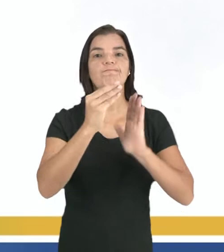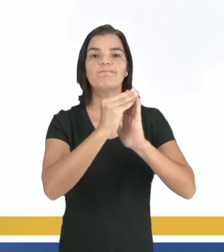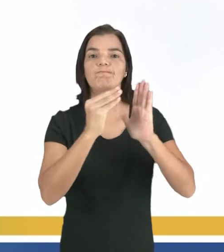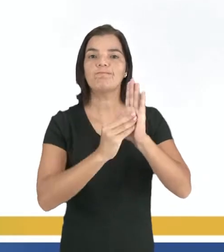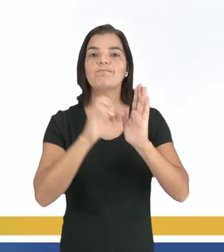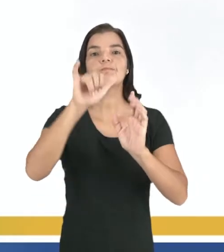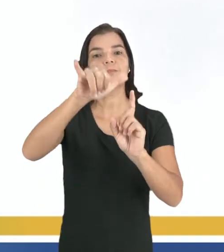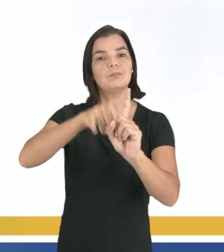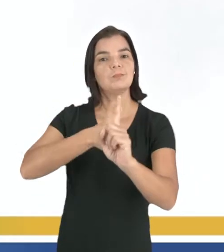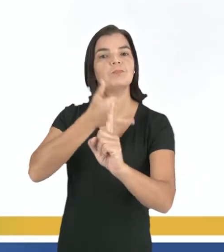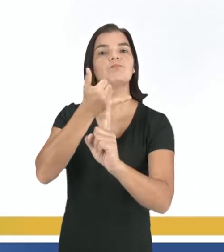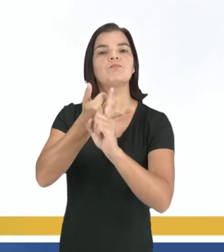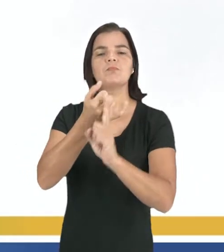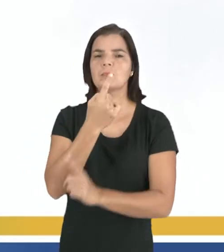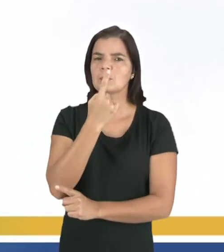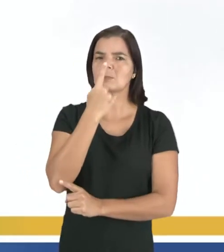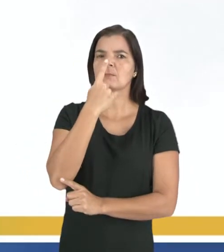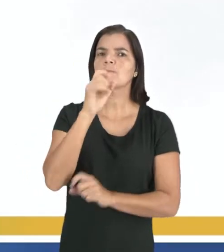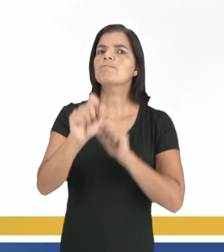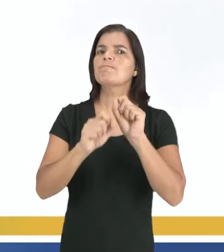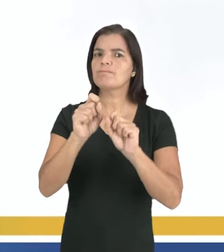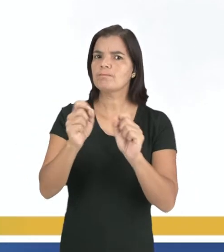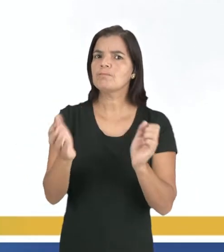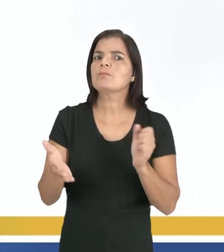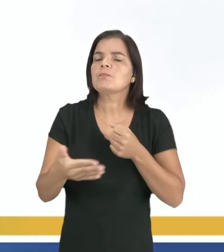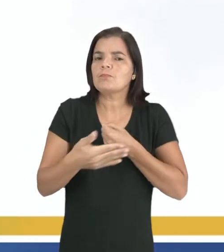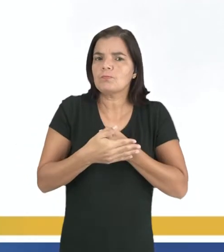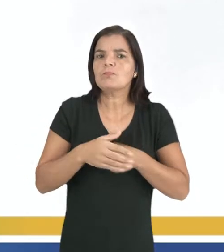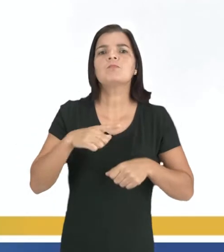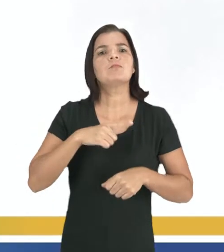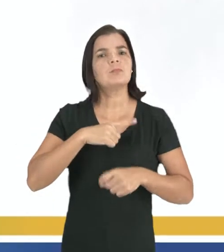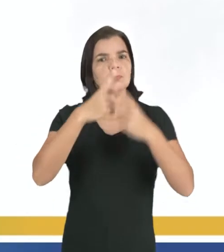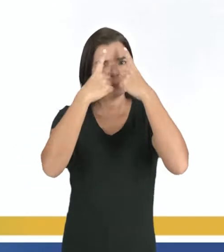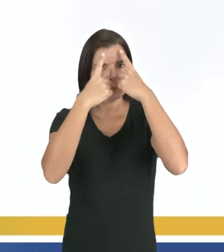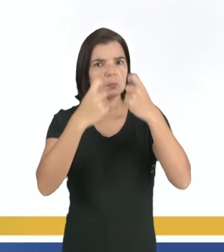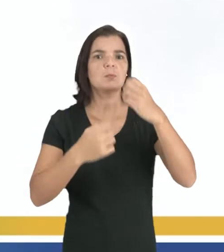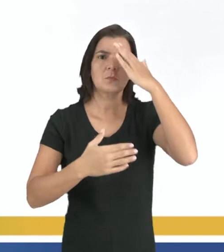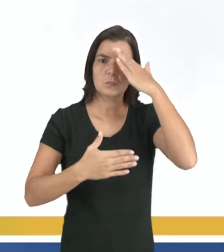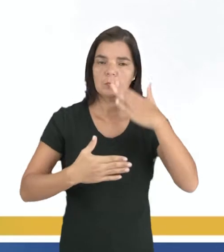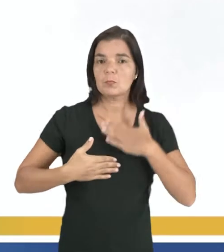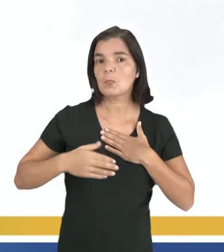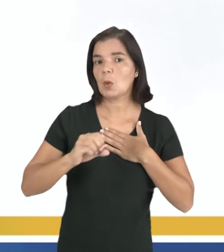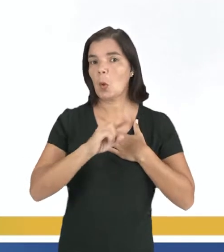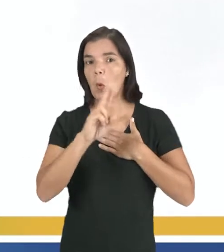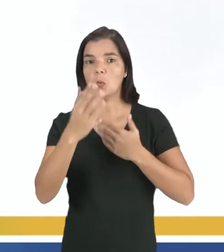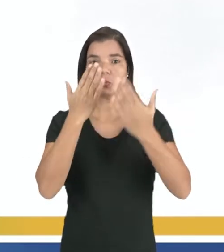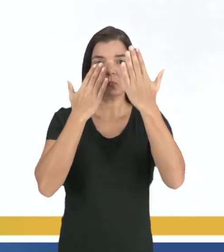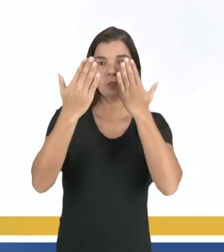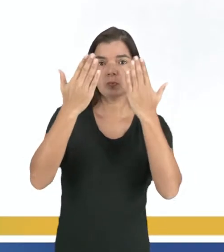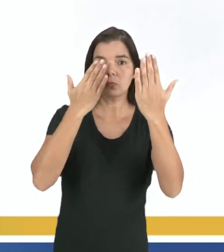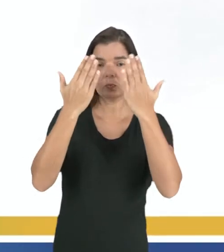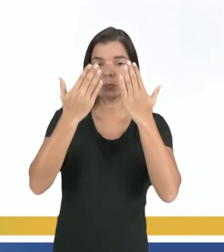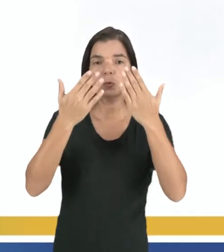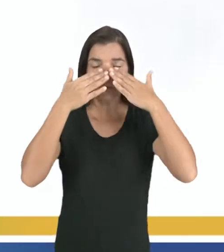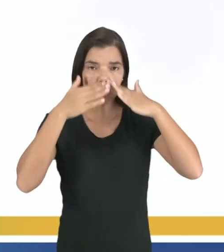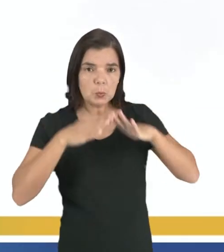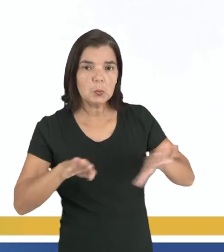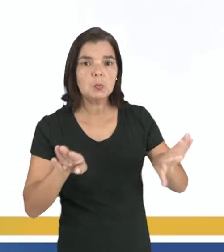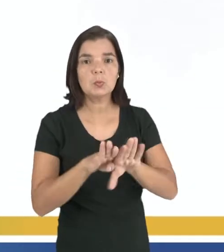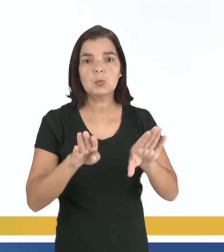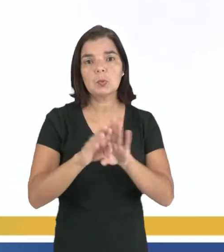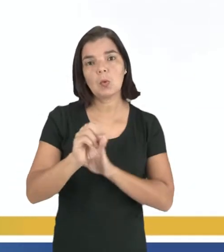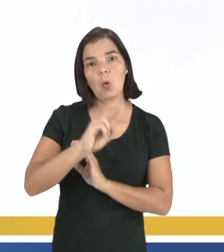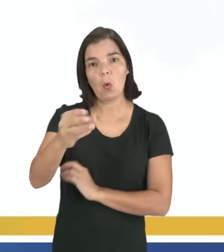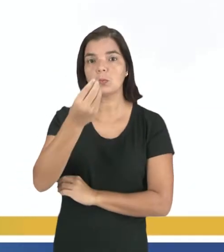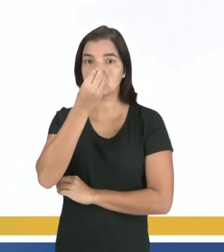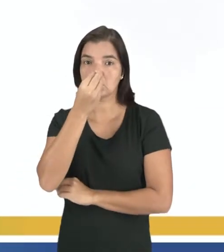o bullying como intimidação sistemática, quando há violência física ou psicológica em atos de humilhação ou